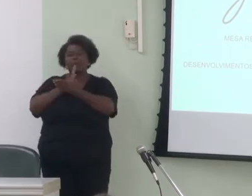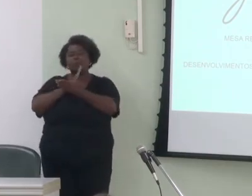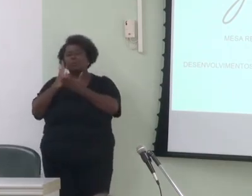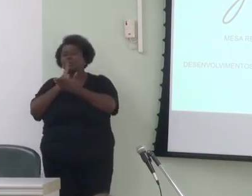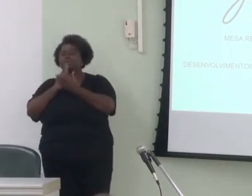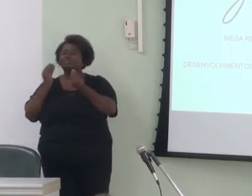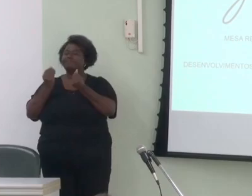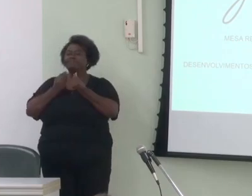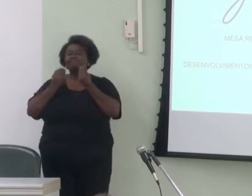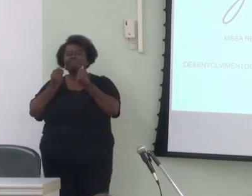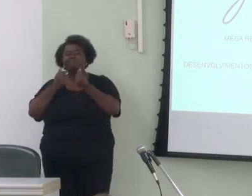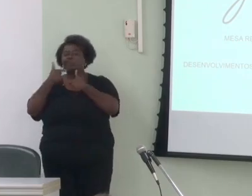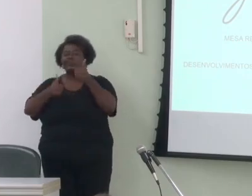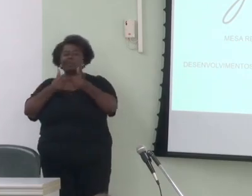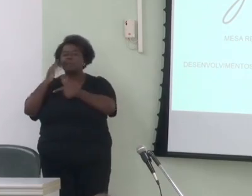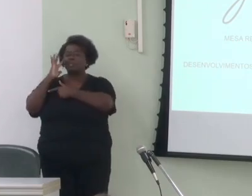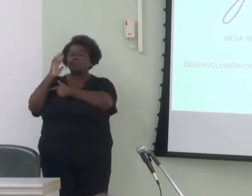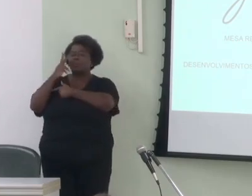trabalham diretamente com a teoria.